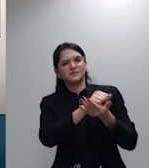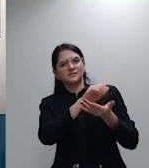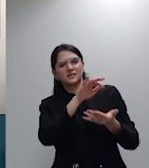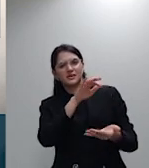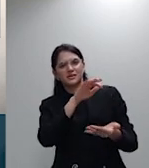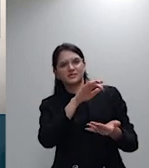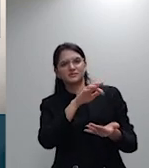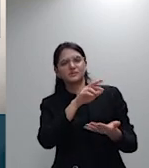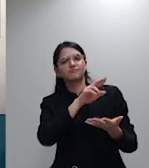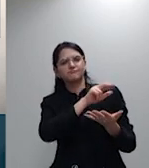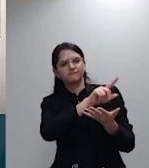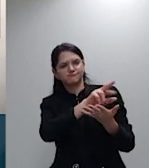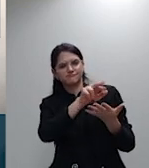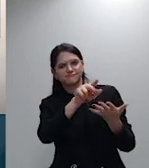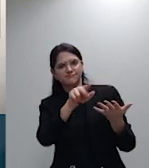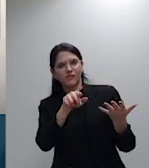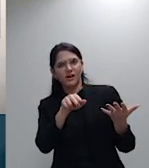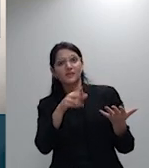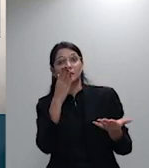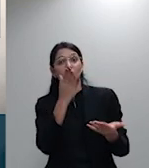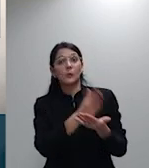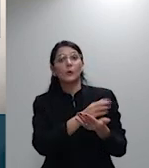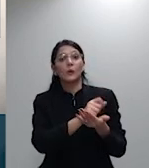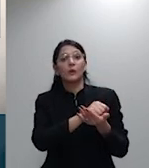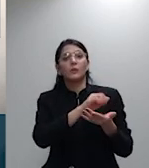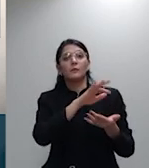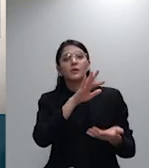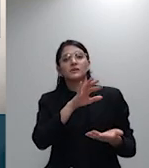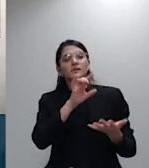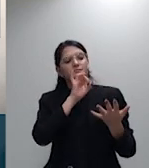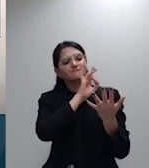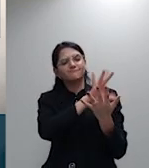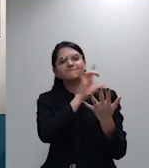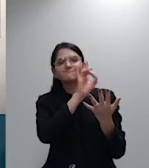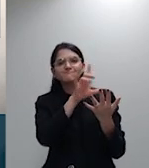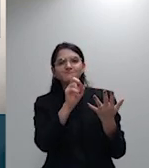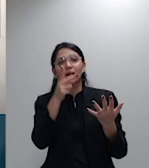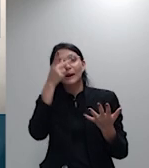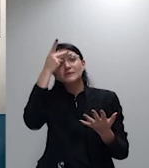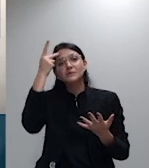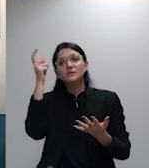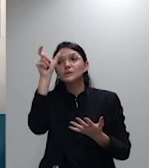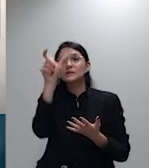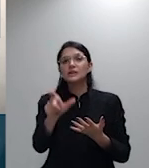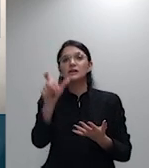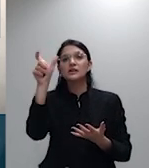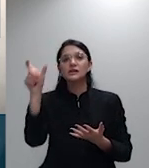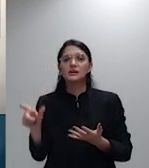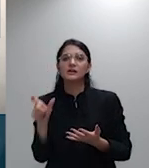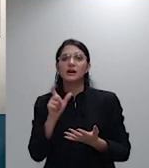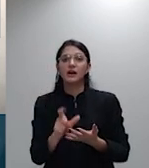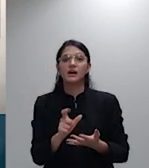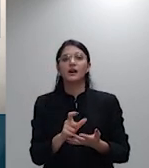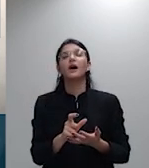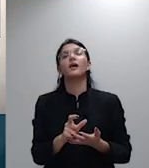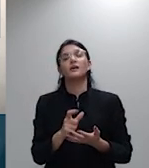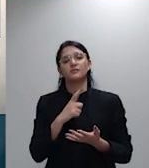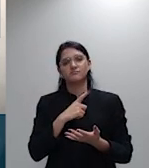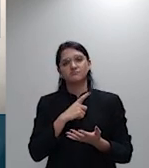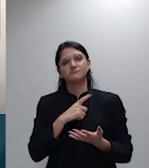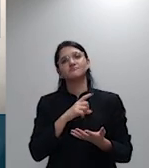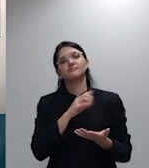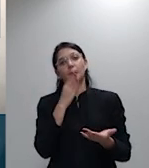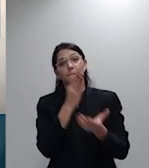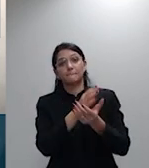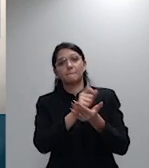ajuizados por cada uma das pessoas físicas é importante que o magistrado de primeiro grau ou os